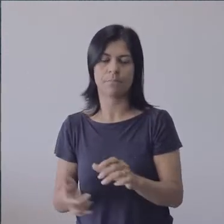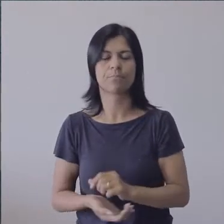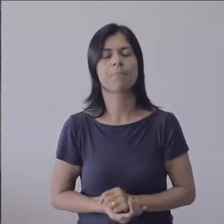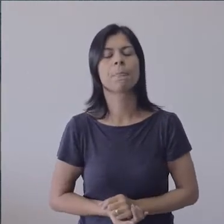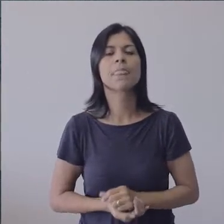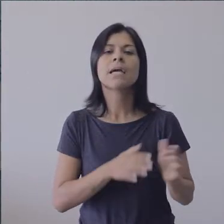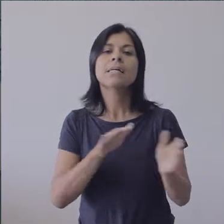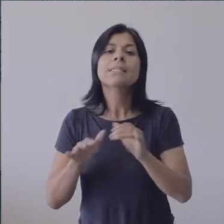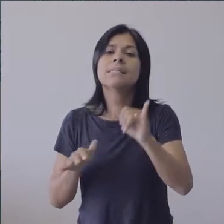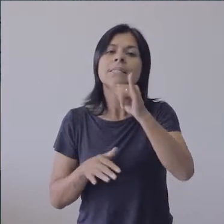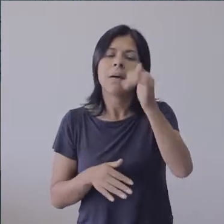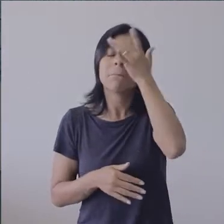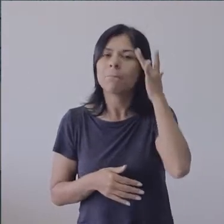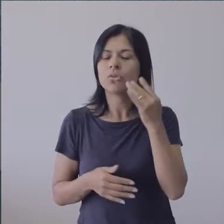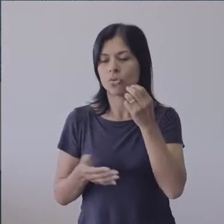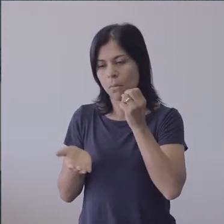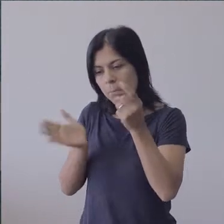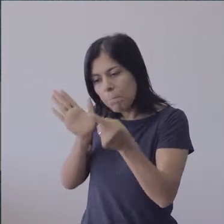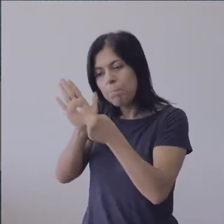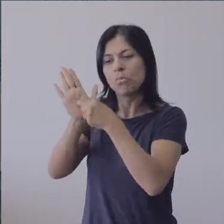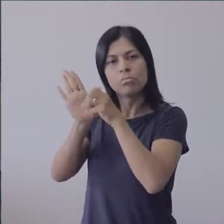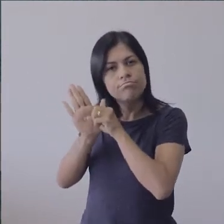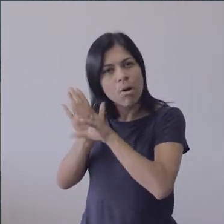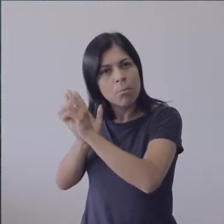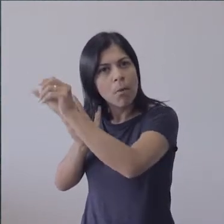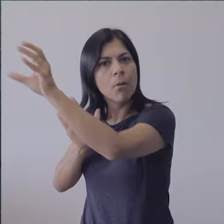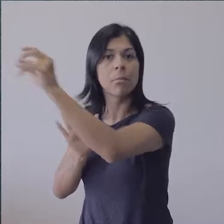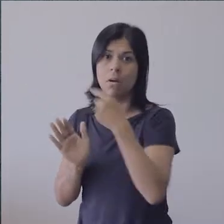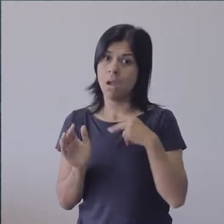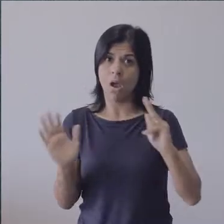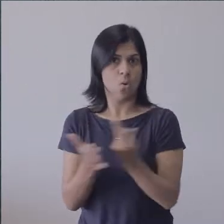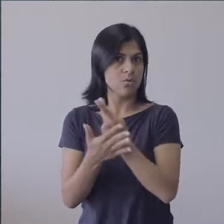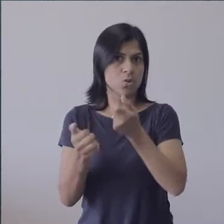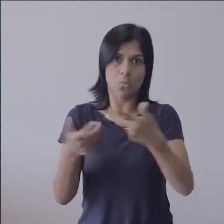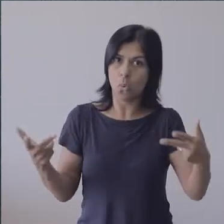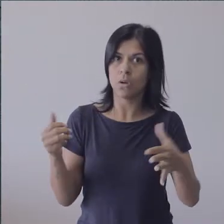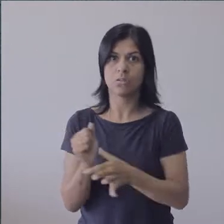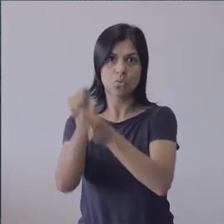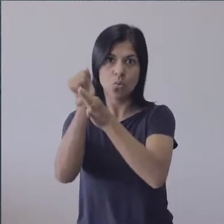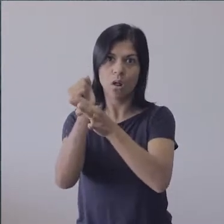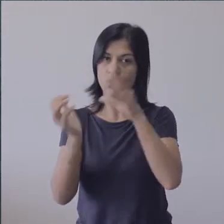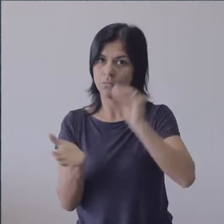ele emite um alerta, né, por situações diversas que tenham foco em segurança,